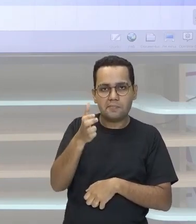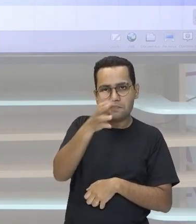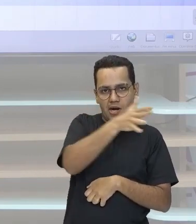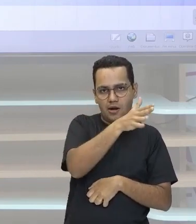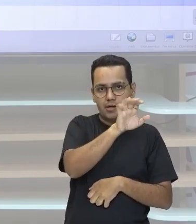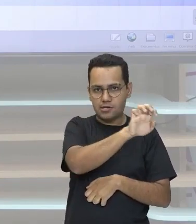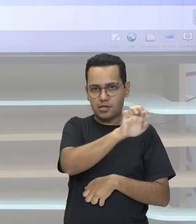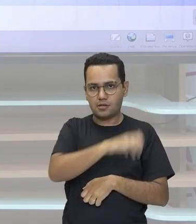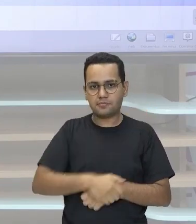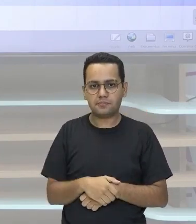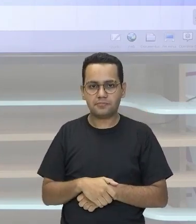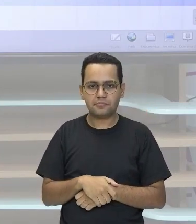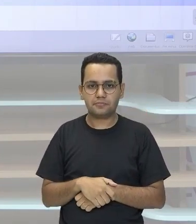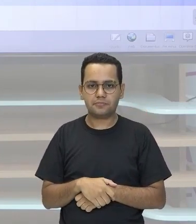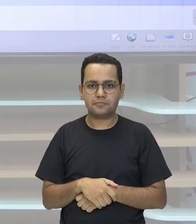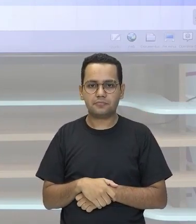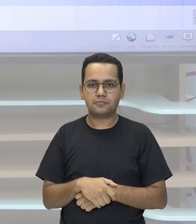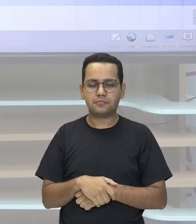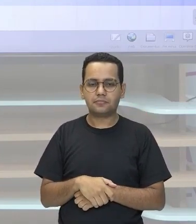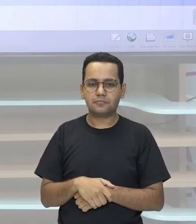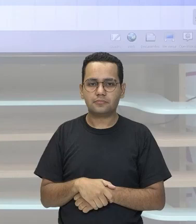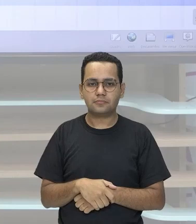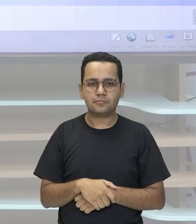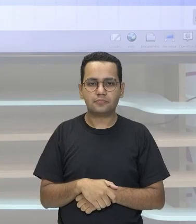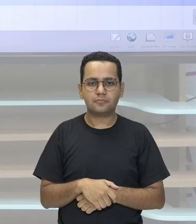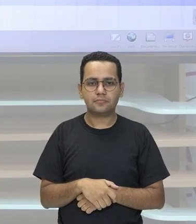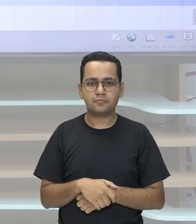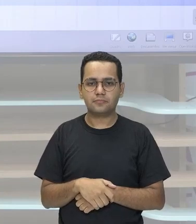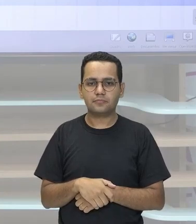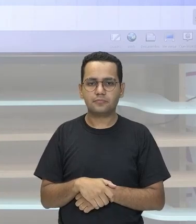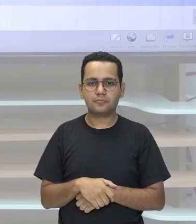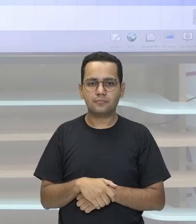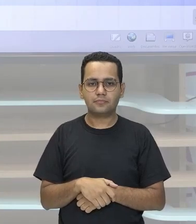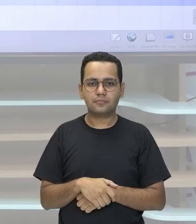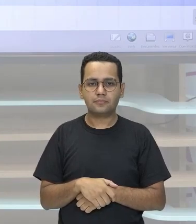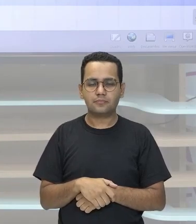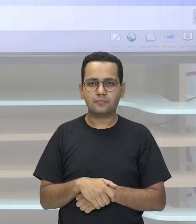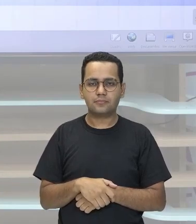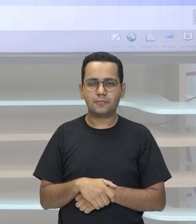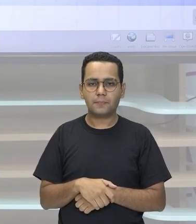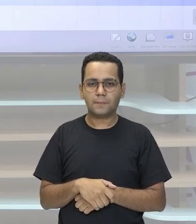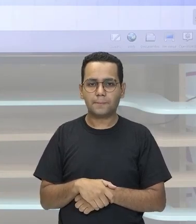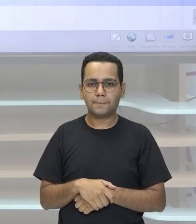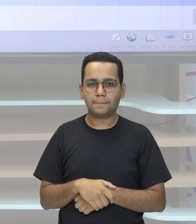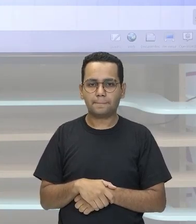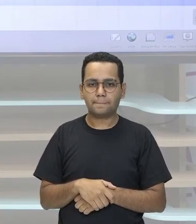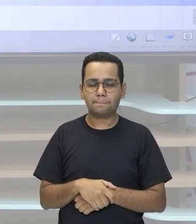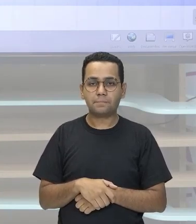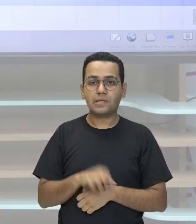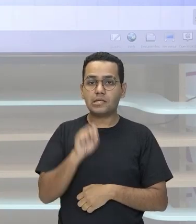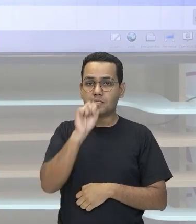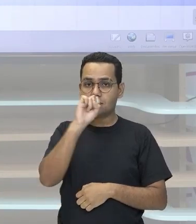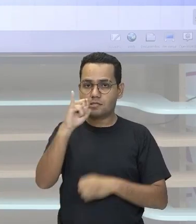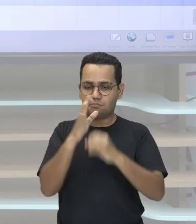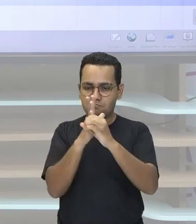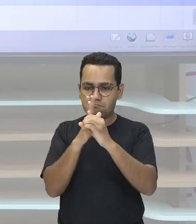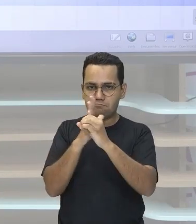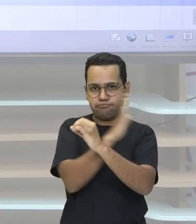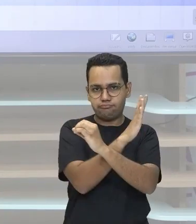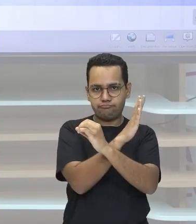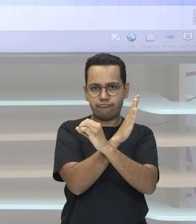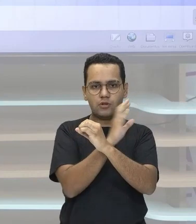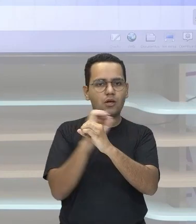lembrando Que são potências De 10 Se você está vindo Para a nossa Esquerda Então